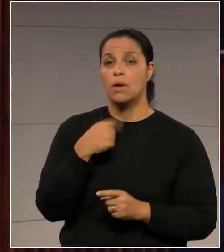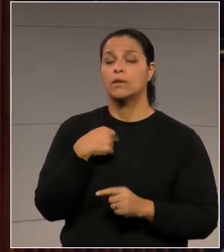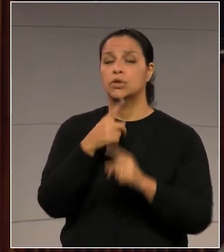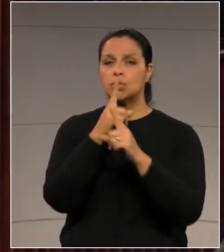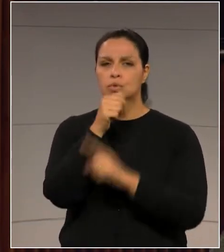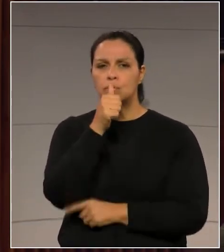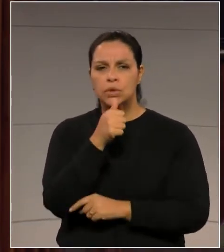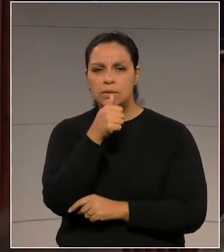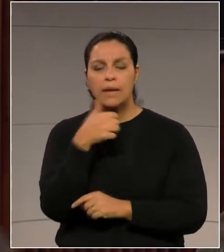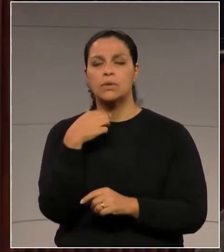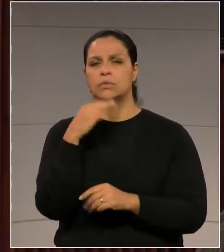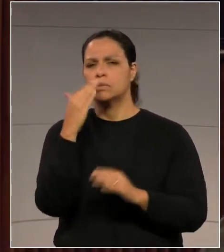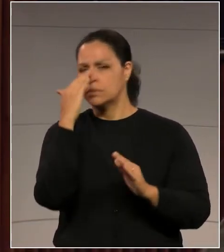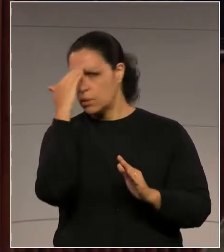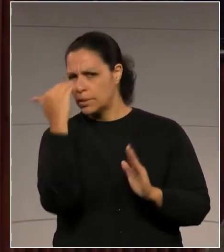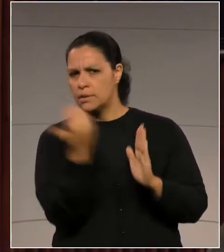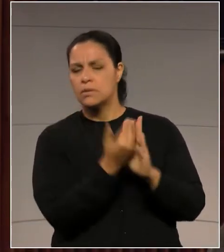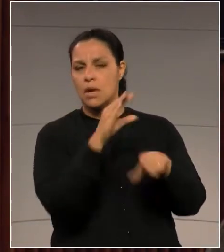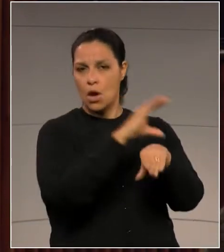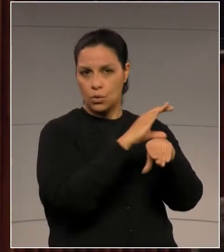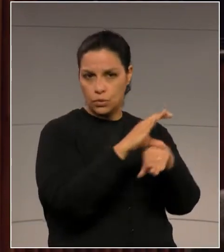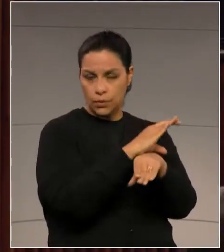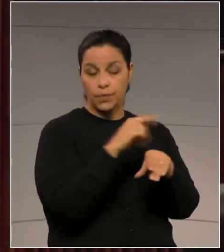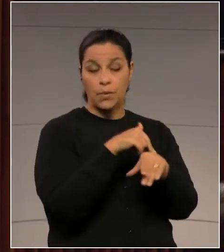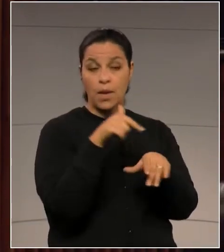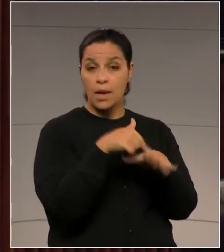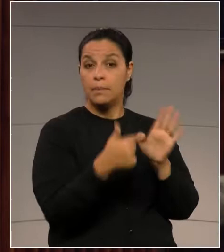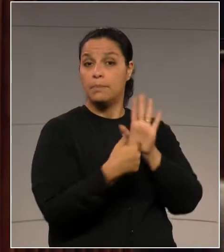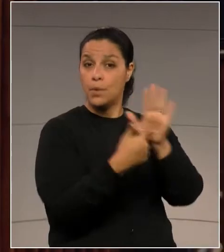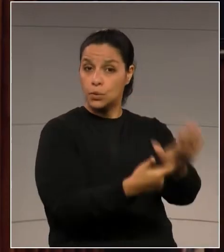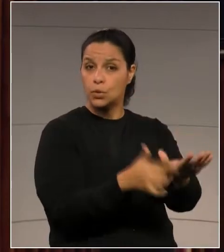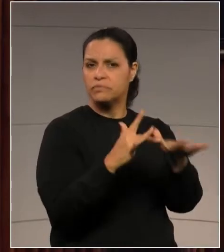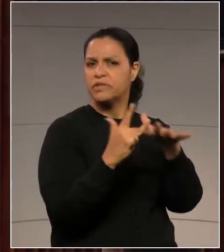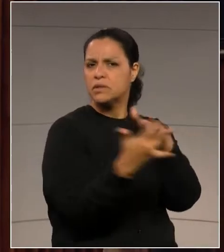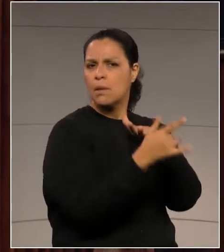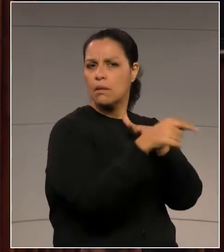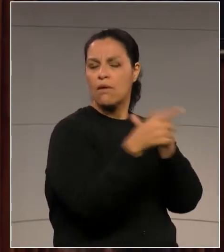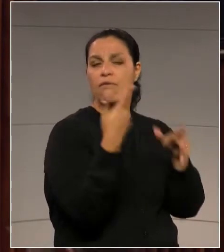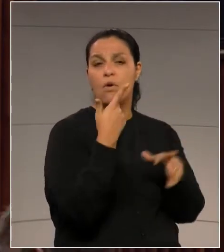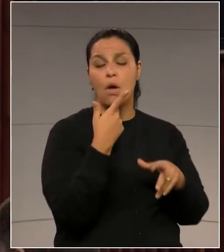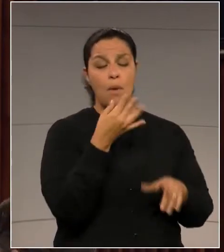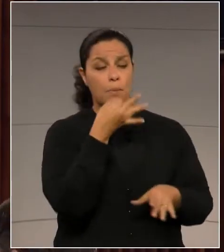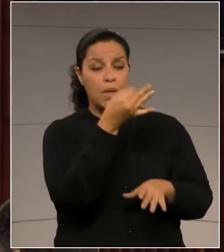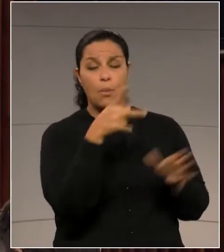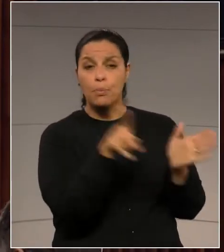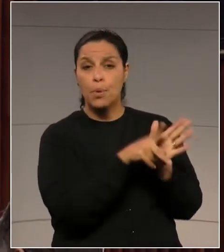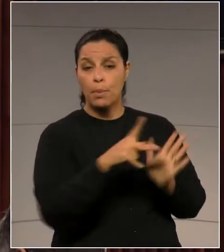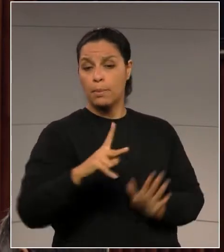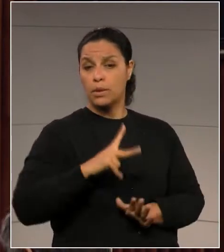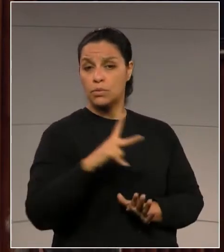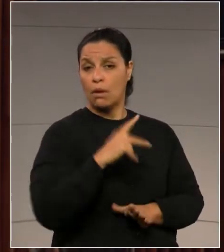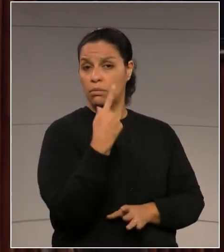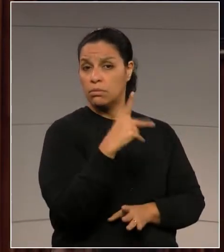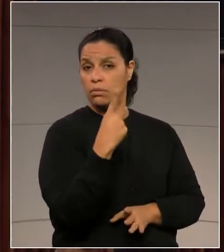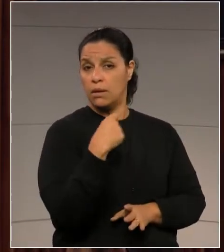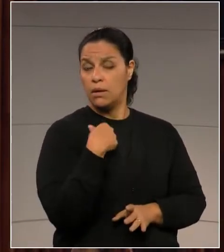defender a nossa Constituição. Em suas redes sociais ele se manifestou e colocou a sua opinião pessoal